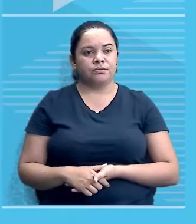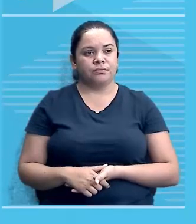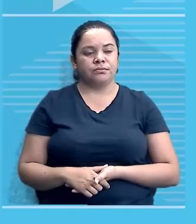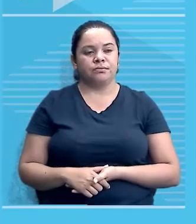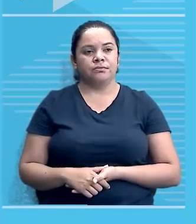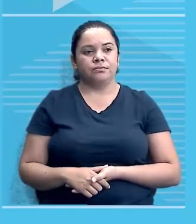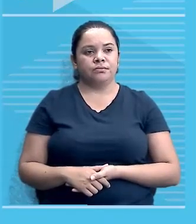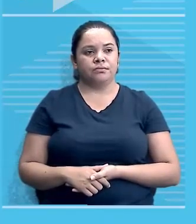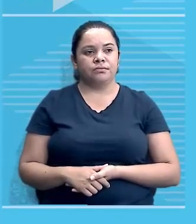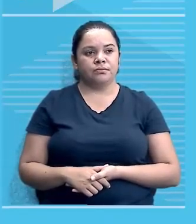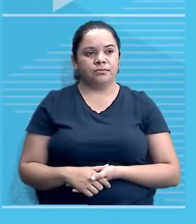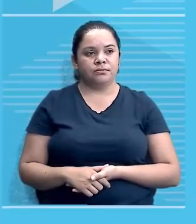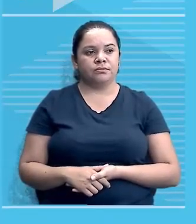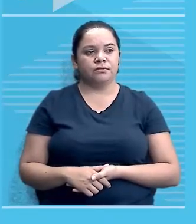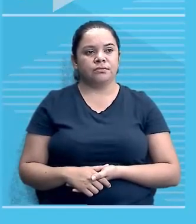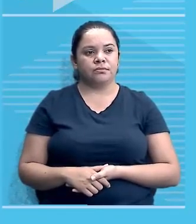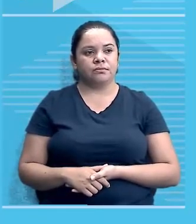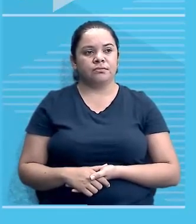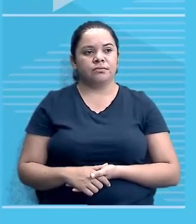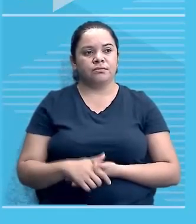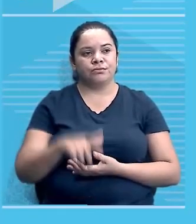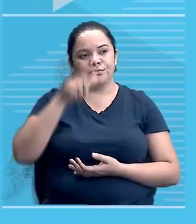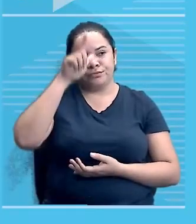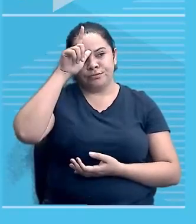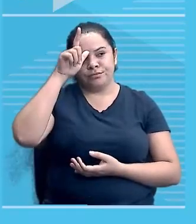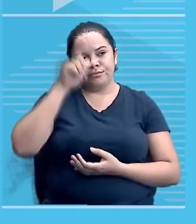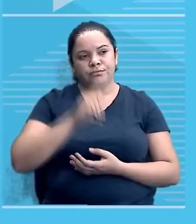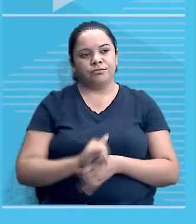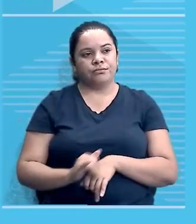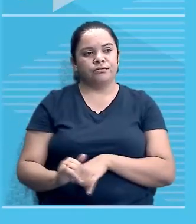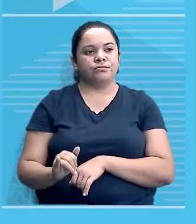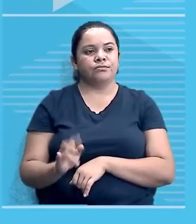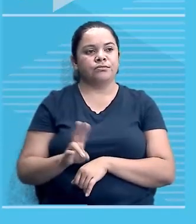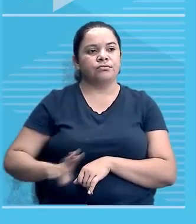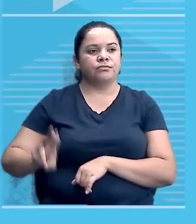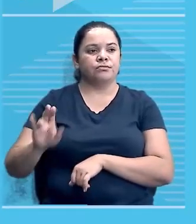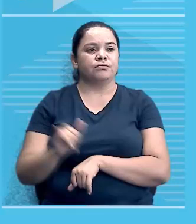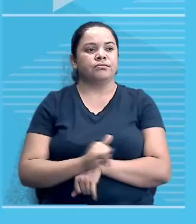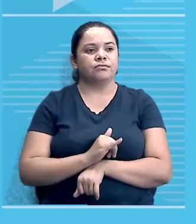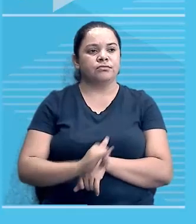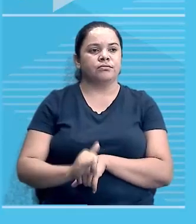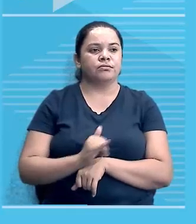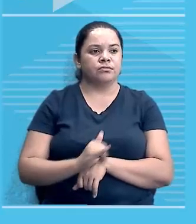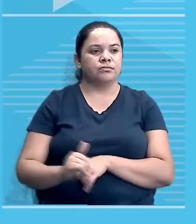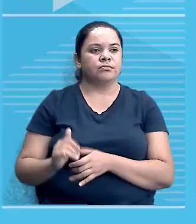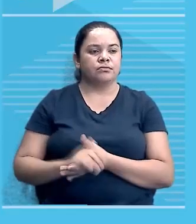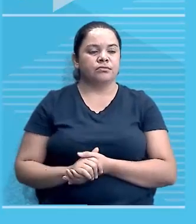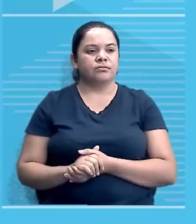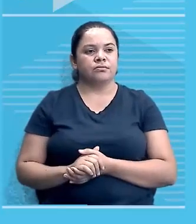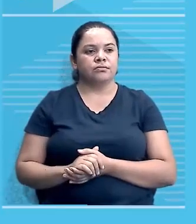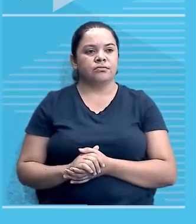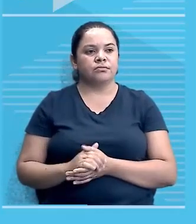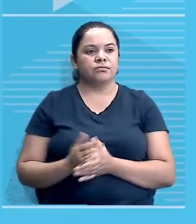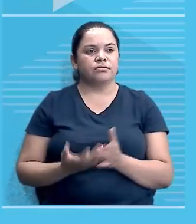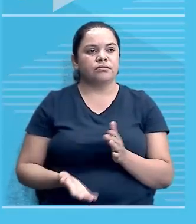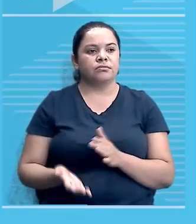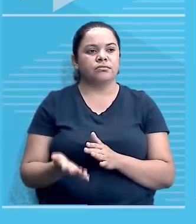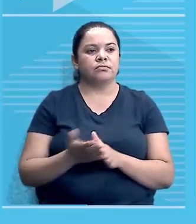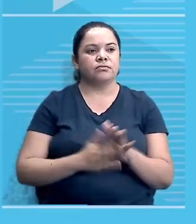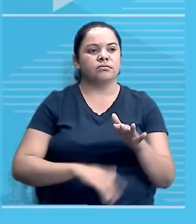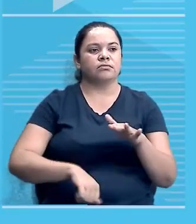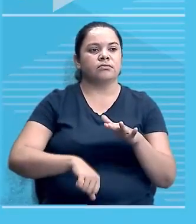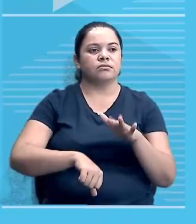nada democráticas, como, por exemplo, as fraudes eleitorais, o uso da força militar,